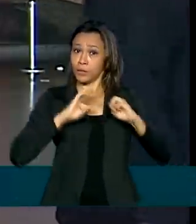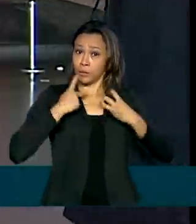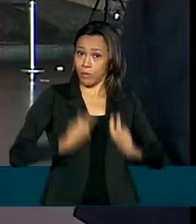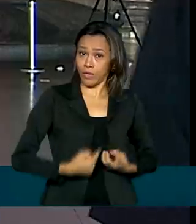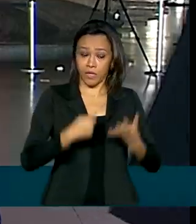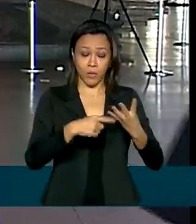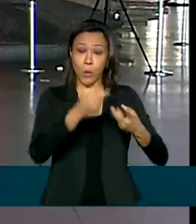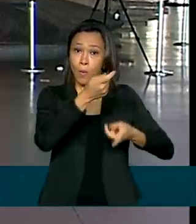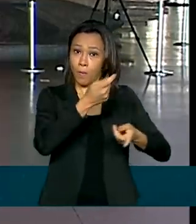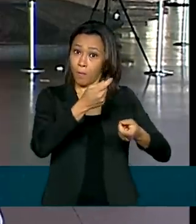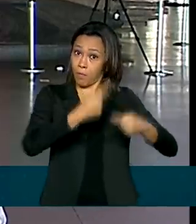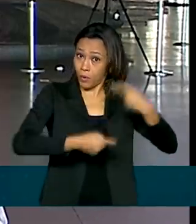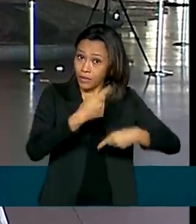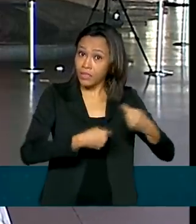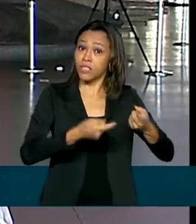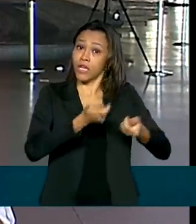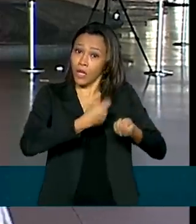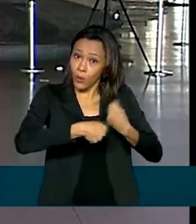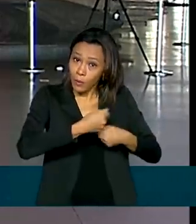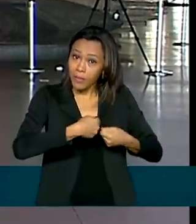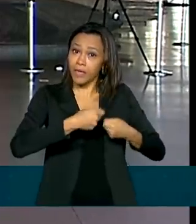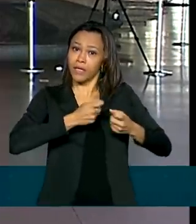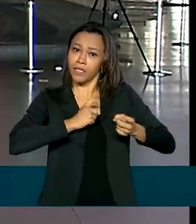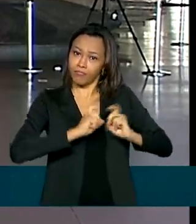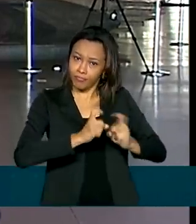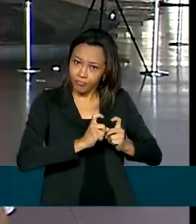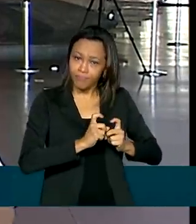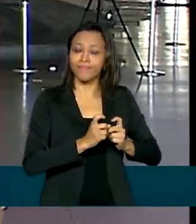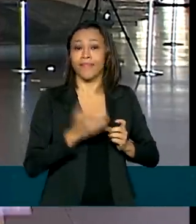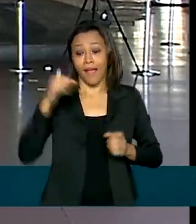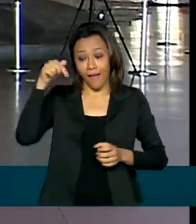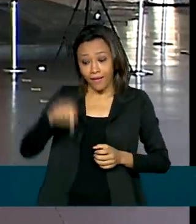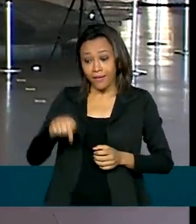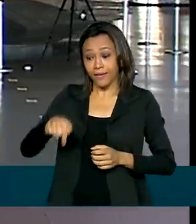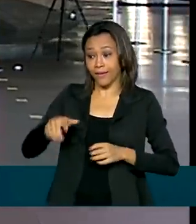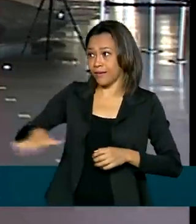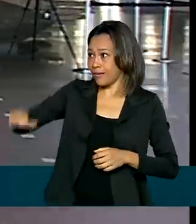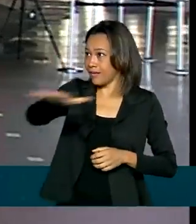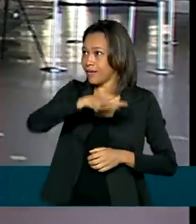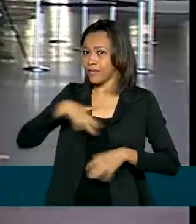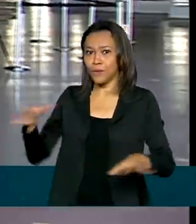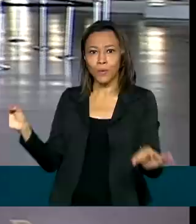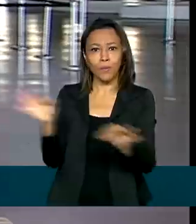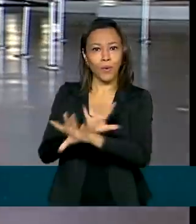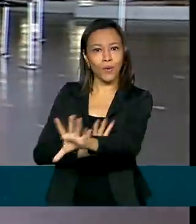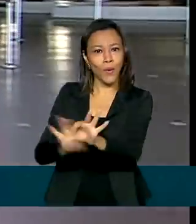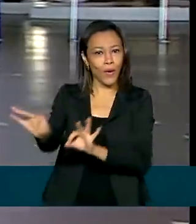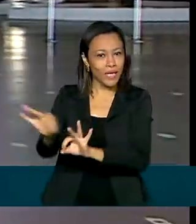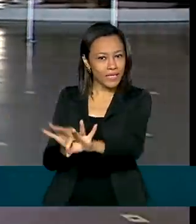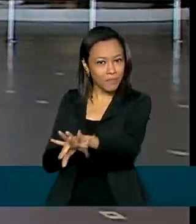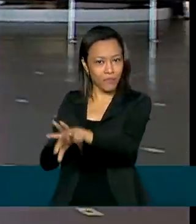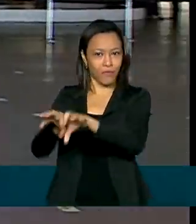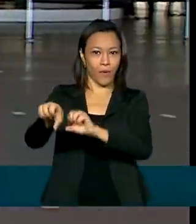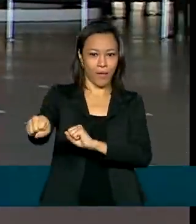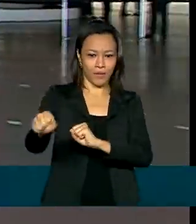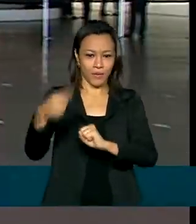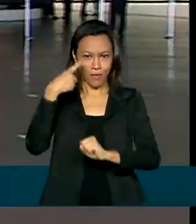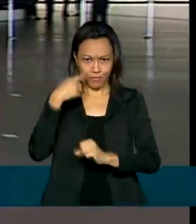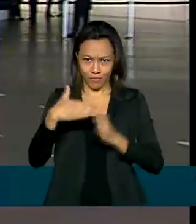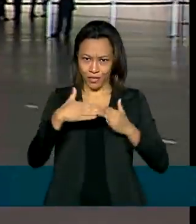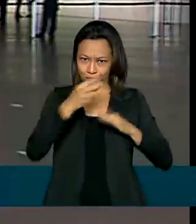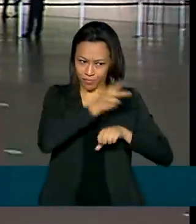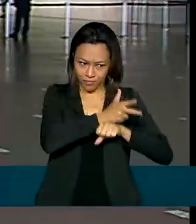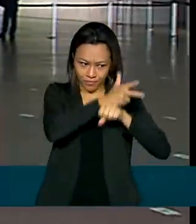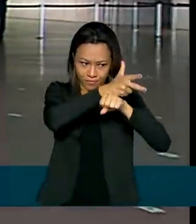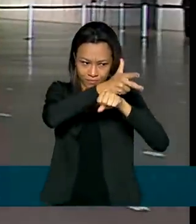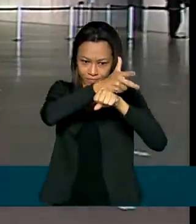economia e também finanças. Aqui no Itamaraty já está tudo pronto para o início desta cerimônia. Eu vou pedir para o nosso cinegrafista mostrar.